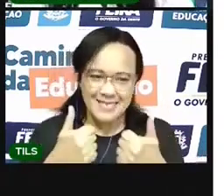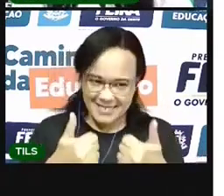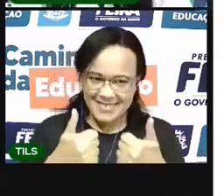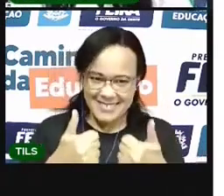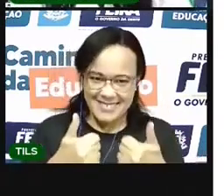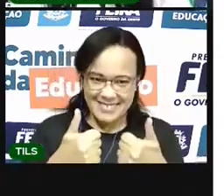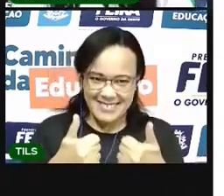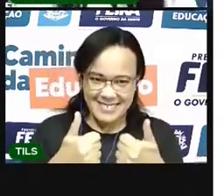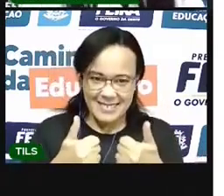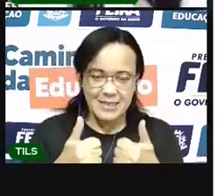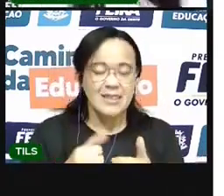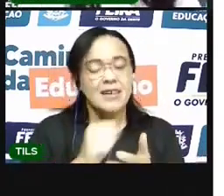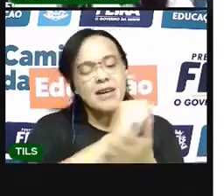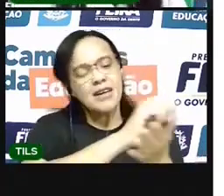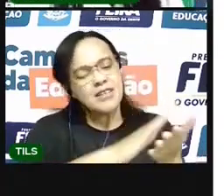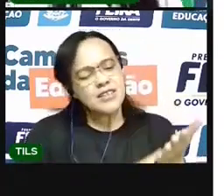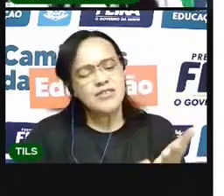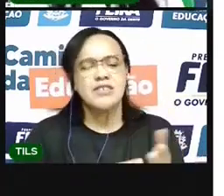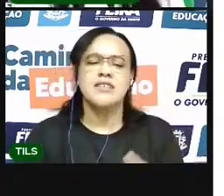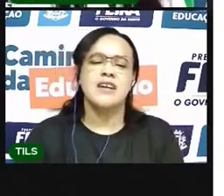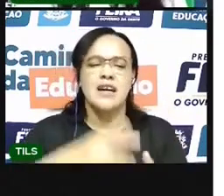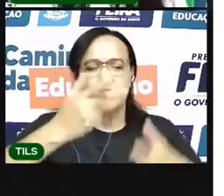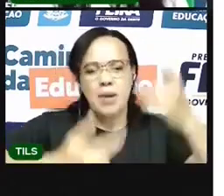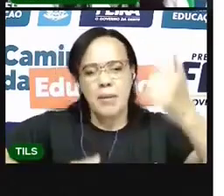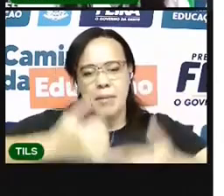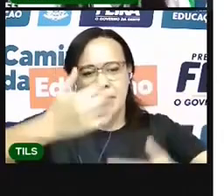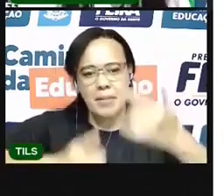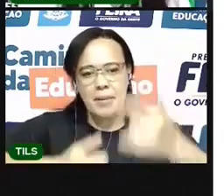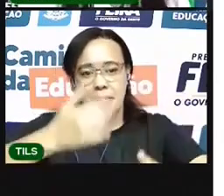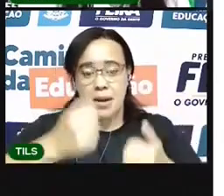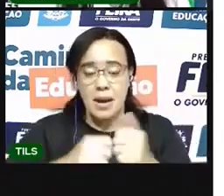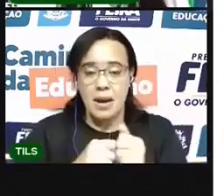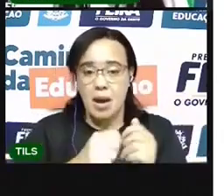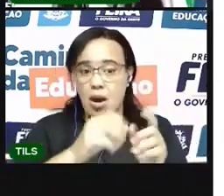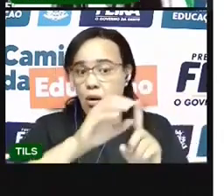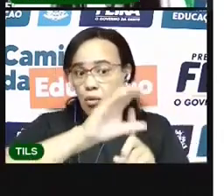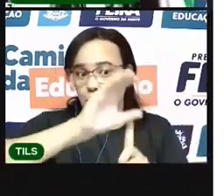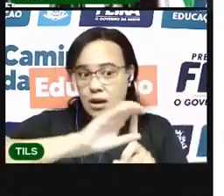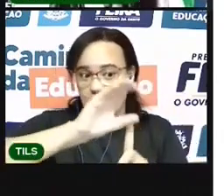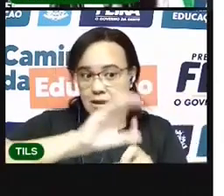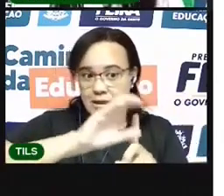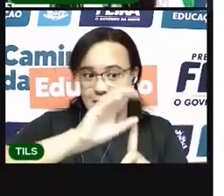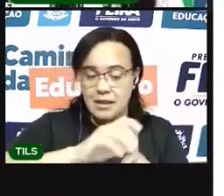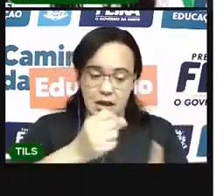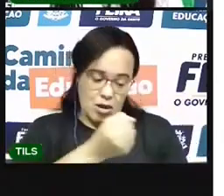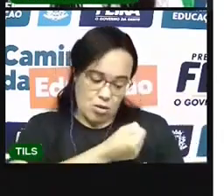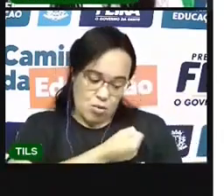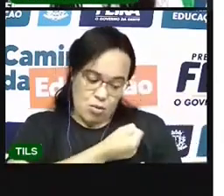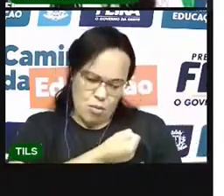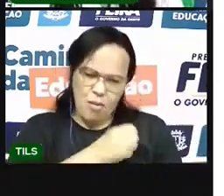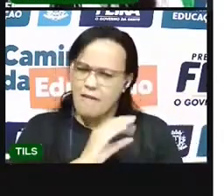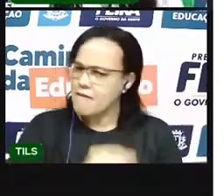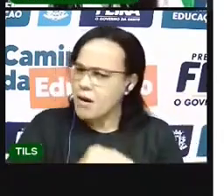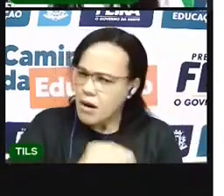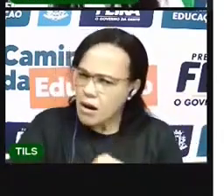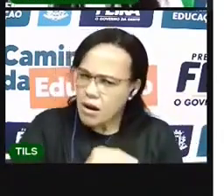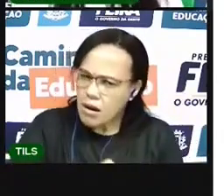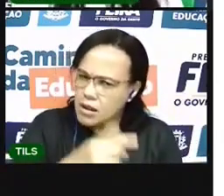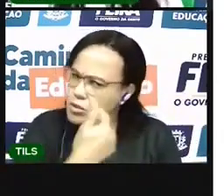Na sua atividade, diz assim. Complete o calendário. Com os números que estão faltando.